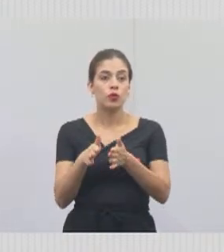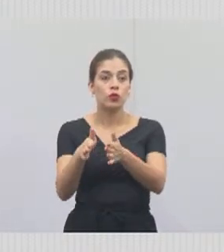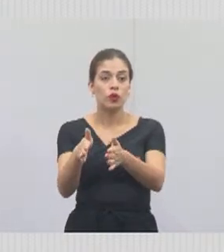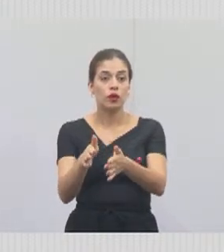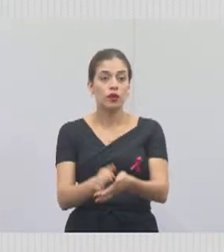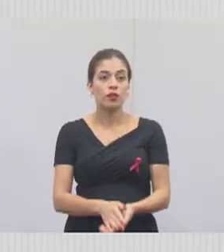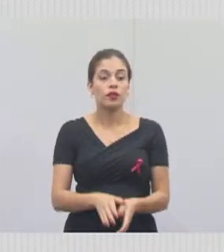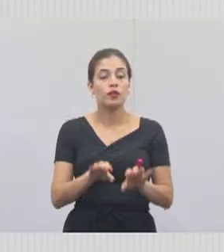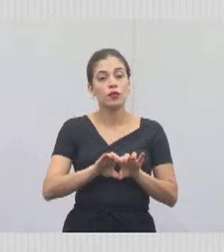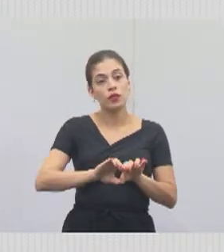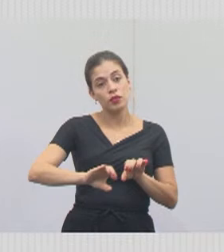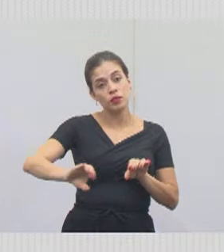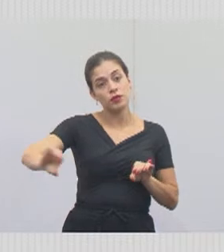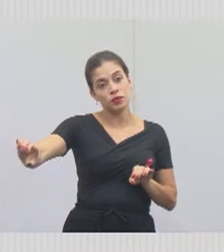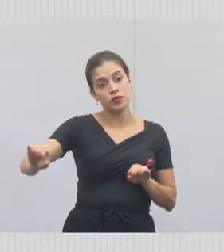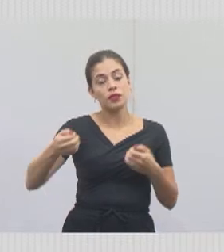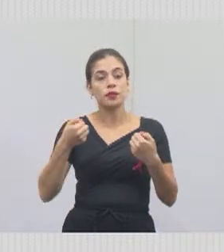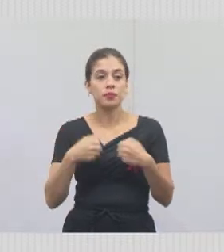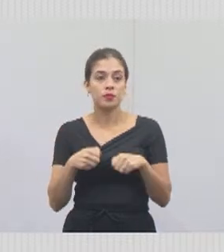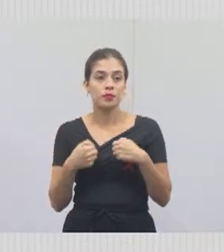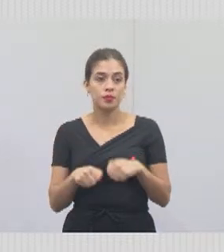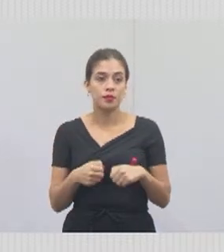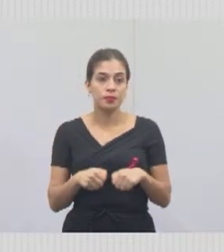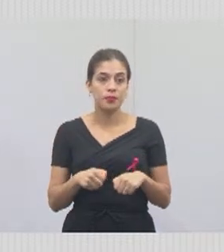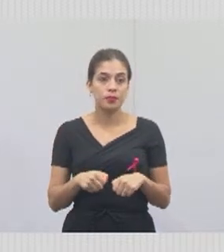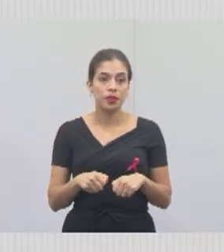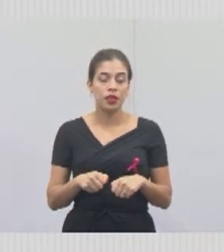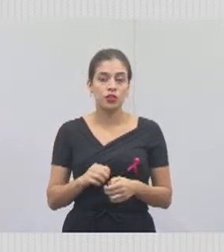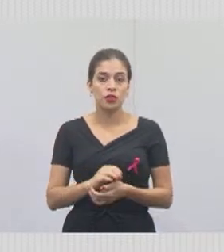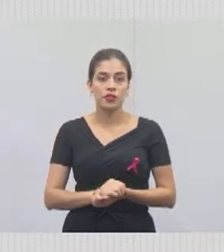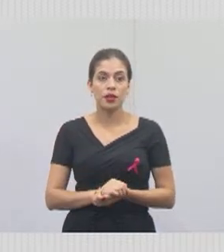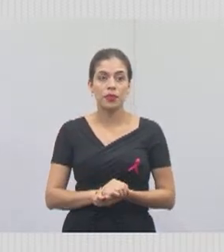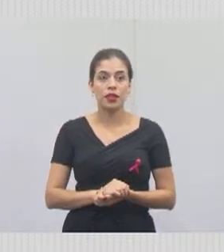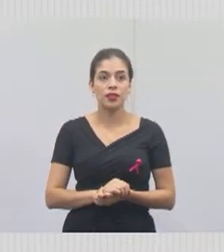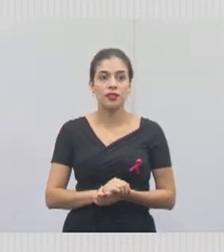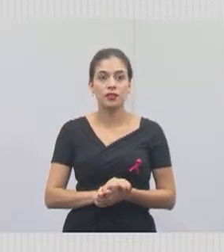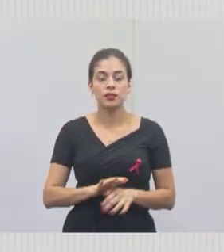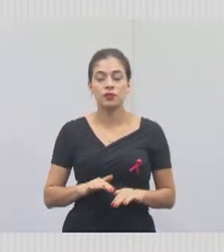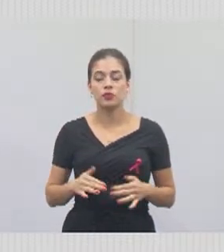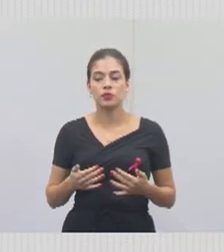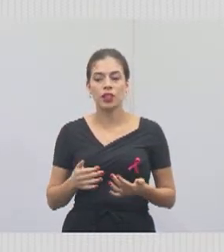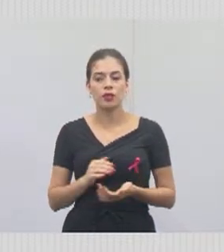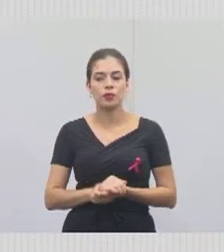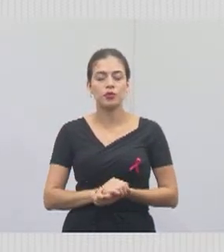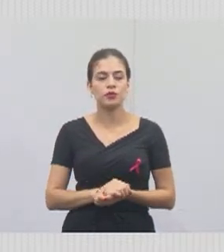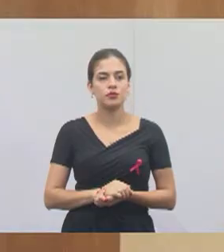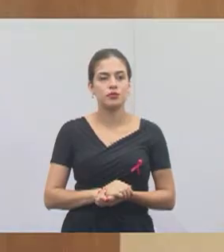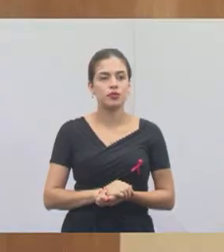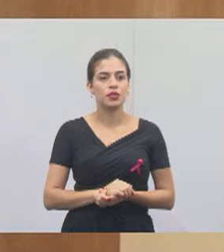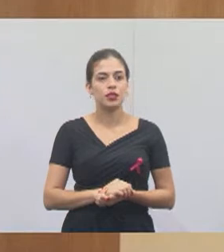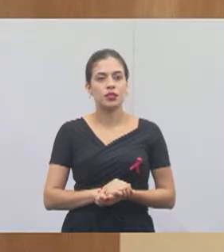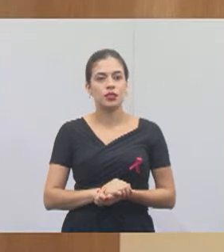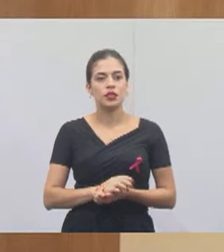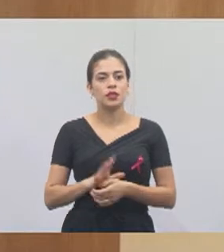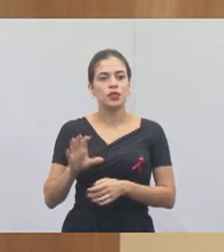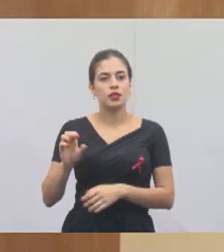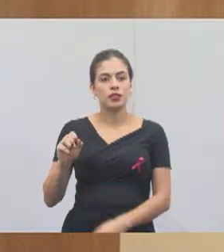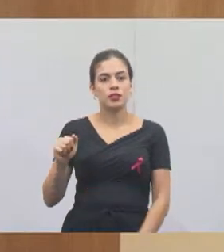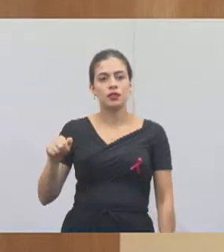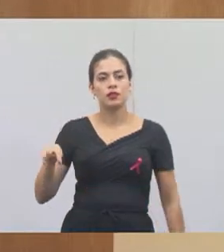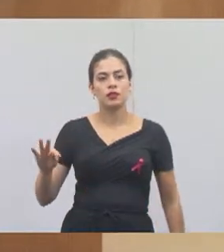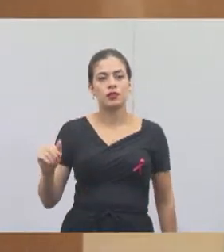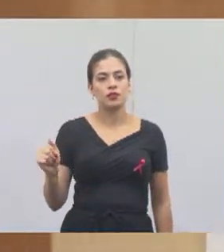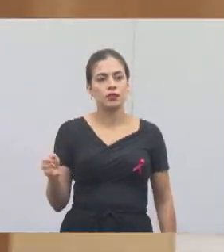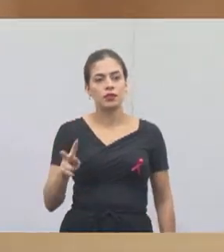isso, fazer toda a canalização necessária para evitar enchentes ali na Diogo Fontes. Bom, então, na Santa Helena, eu gostaria